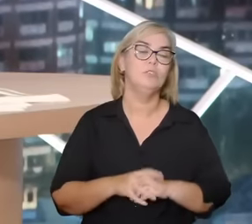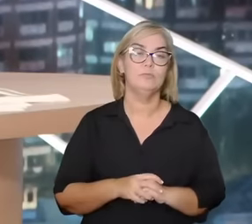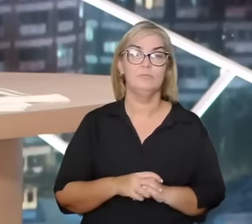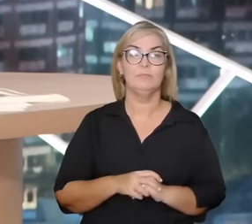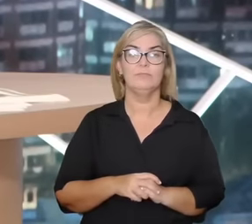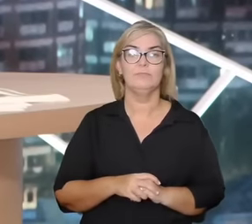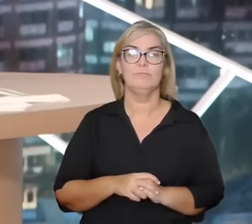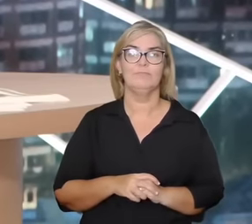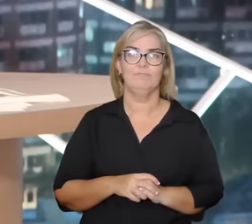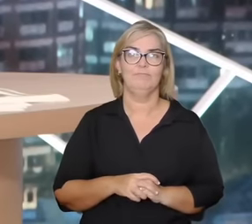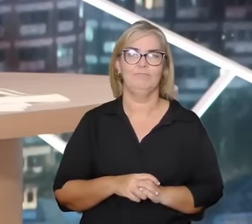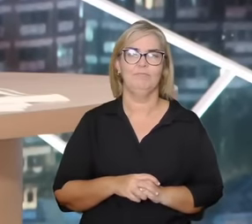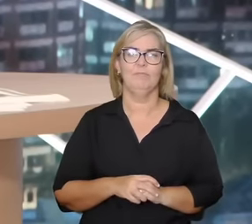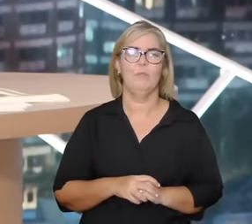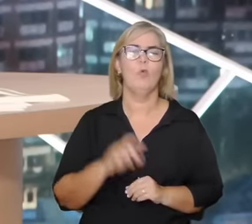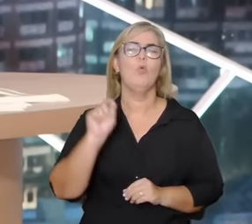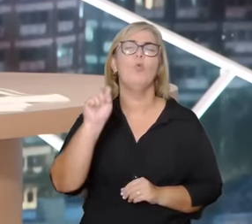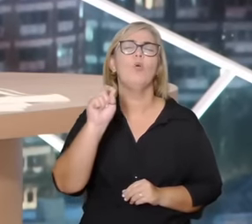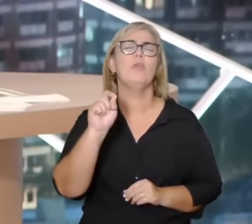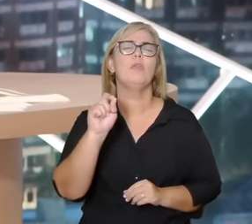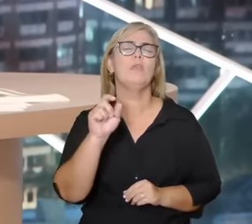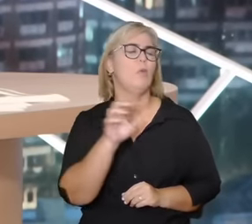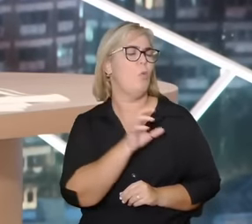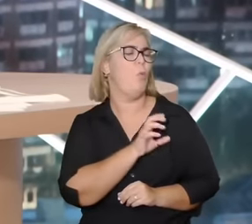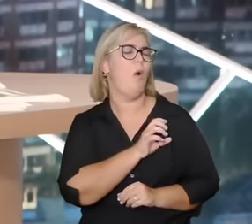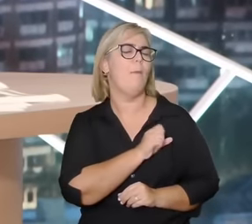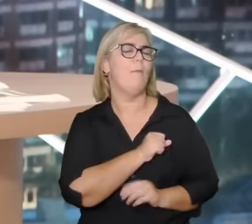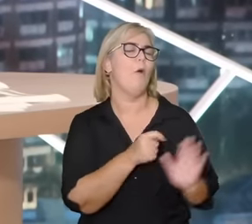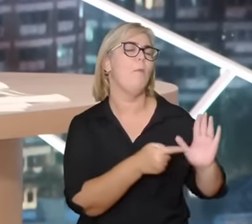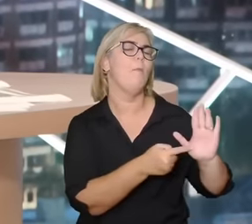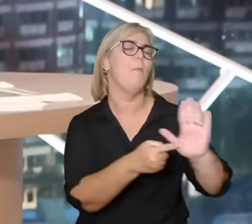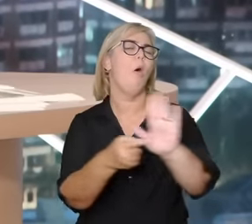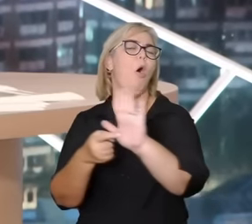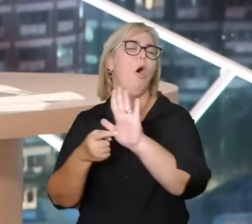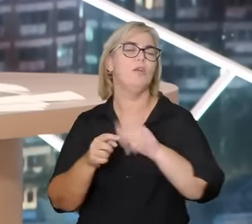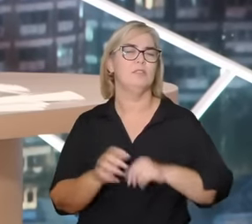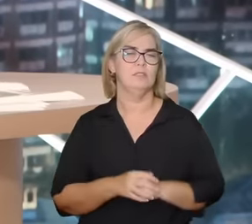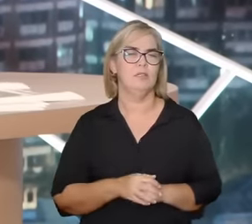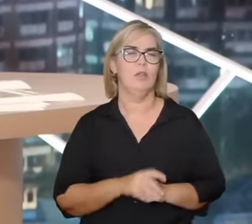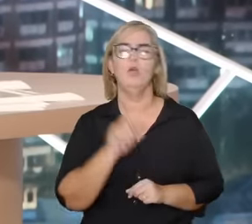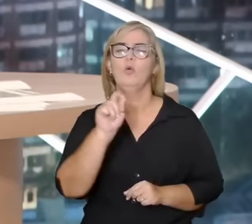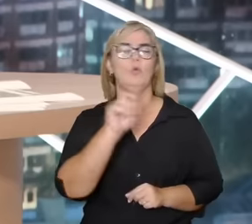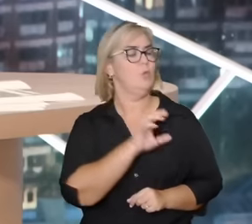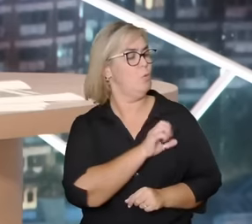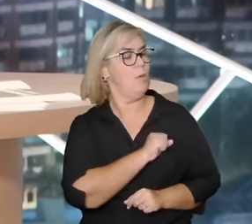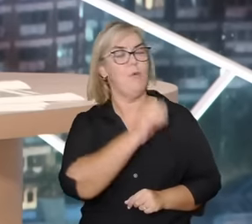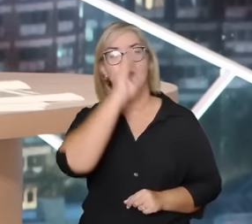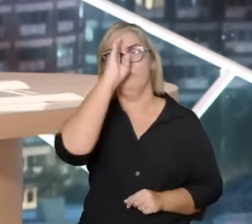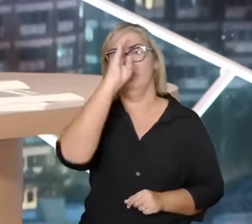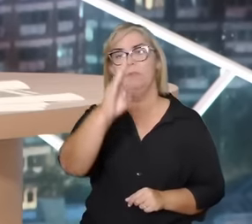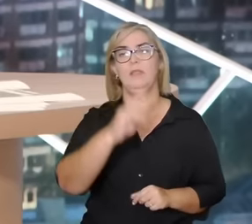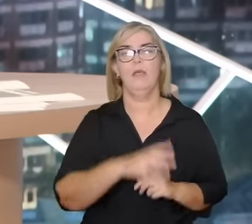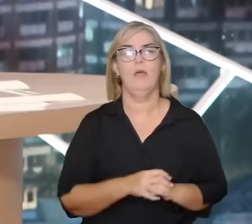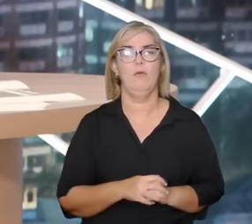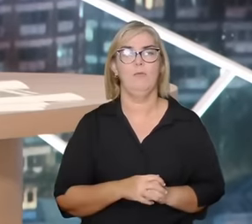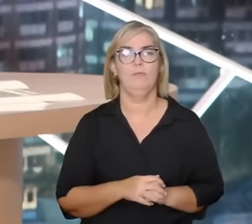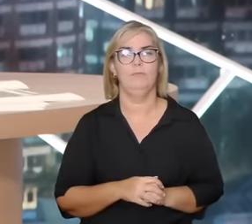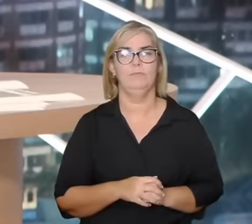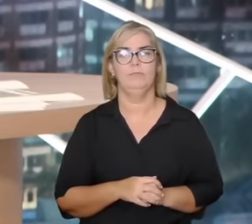o o amor nos diz o que o amor nos revela de fundamental o o amor nos revela de vamos dizer de